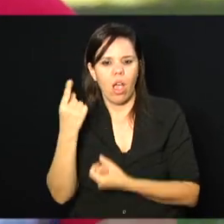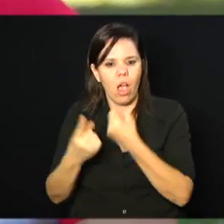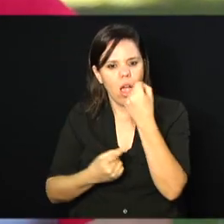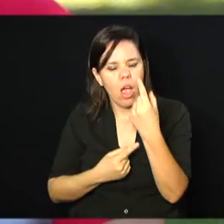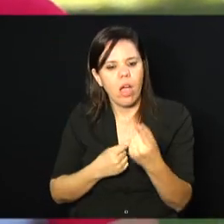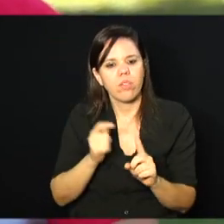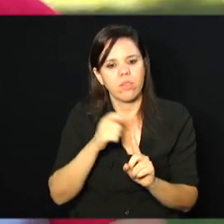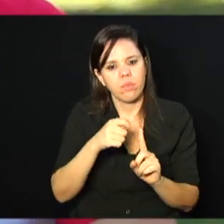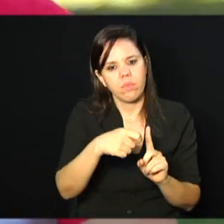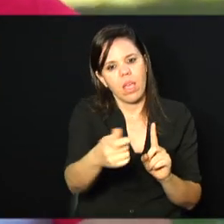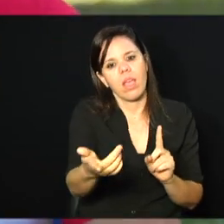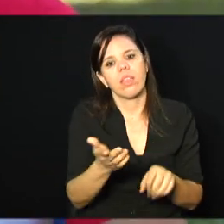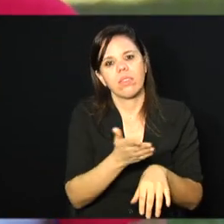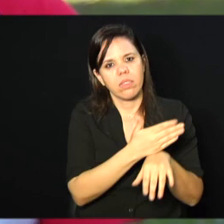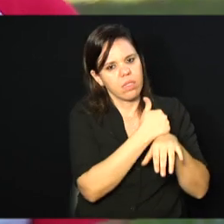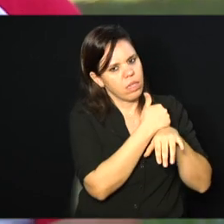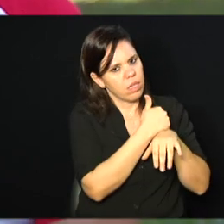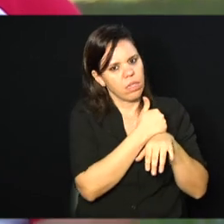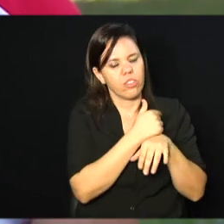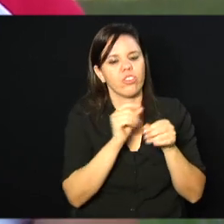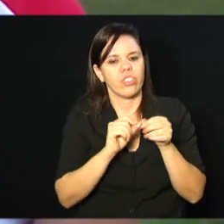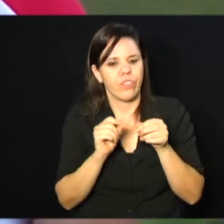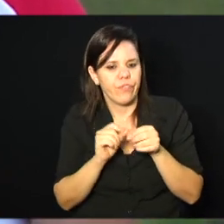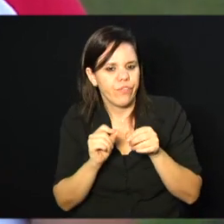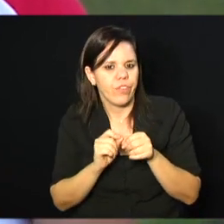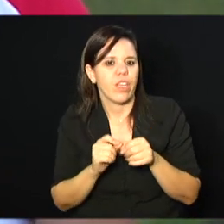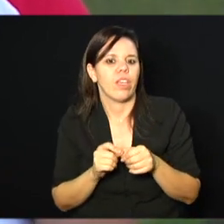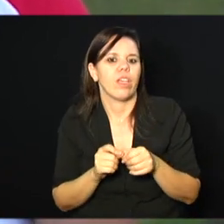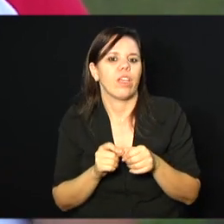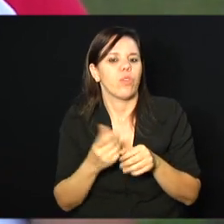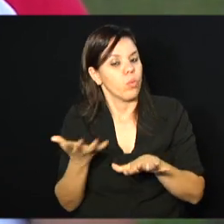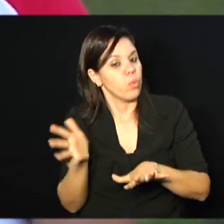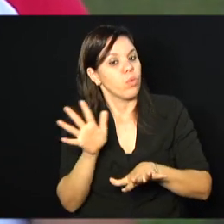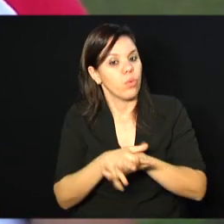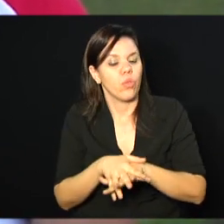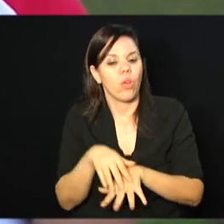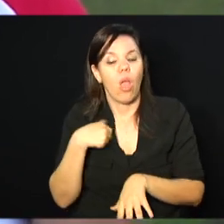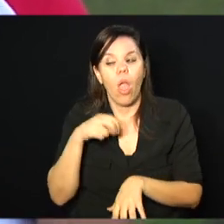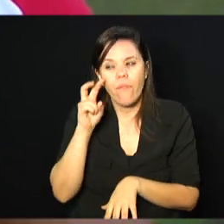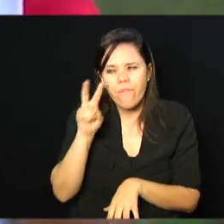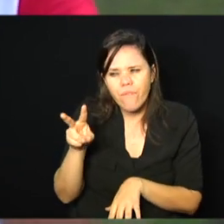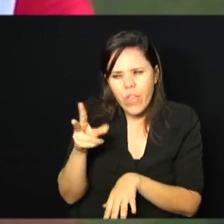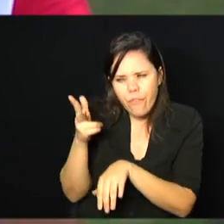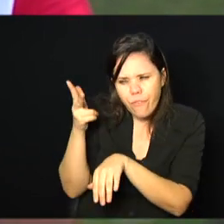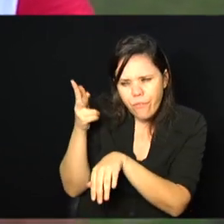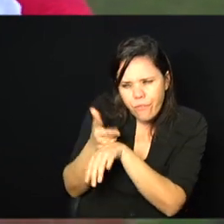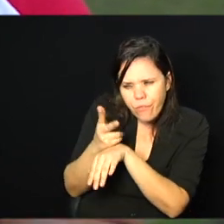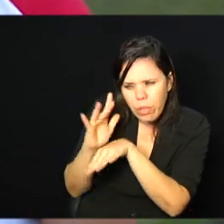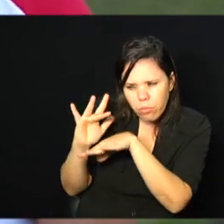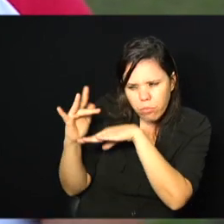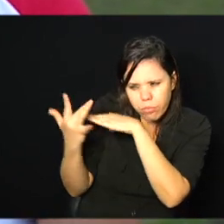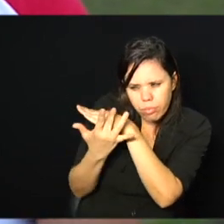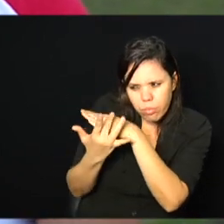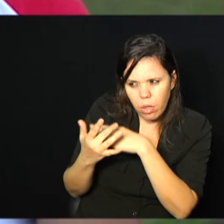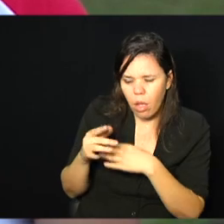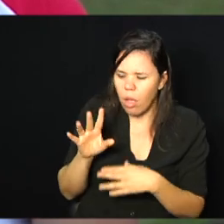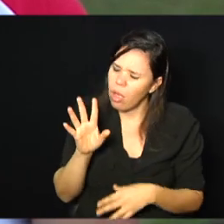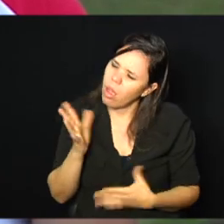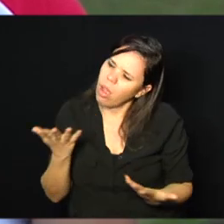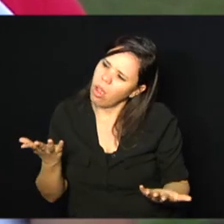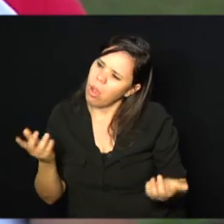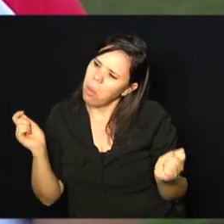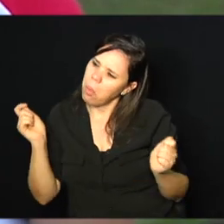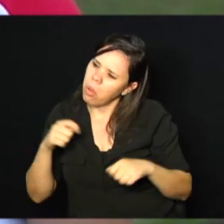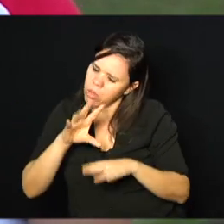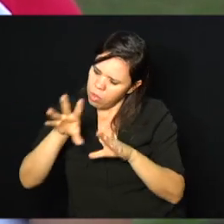esse tipo de inclusão. Eu vi um vídeo nas redes sociais e falei, pô, por que não implantar aqui em